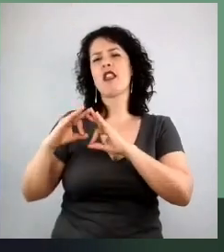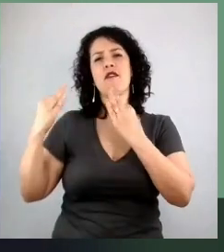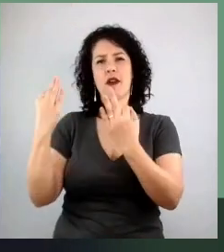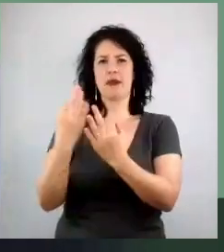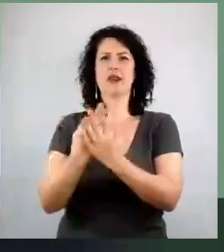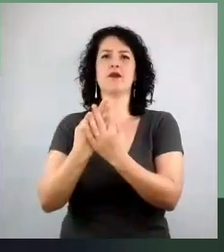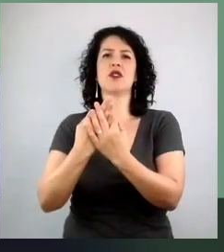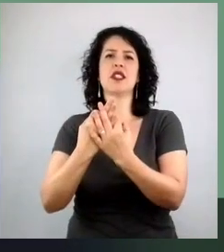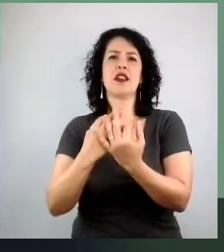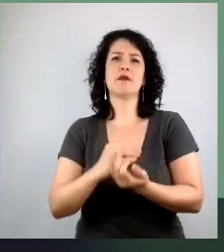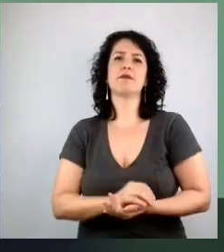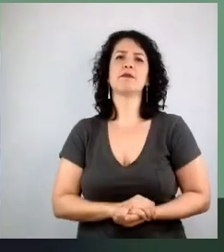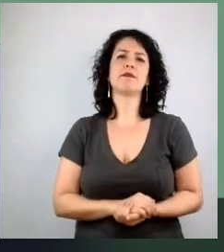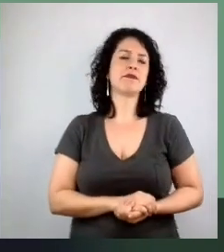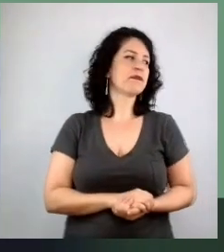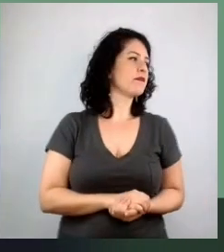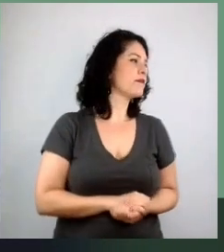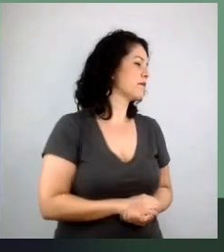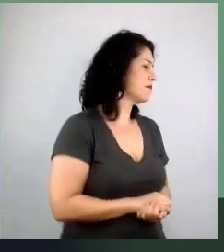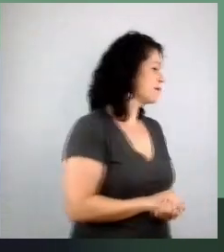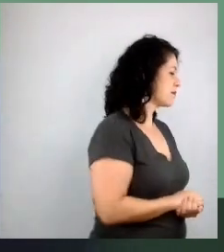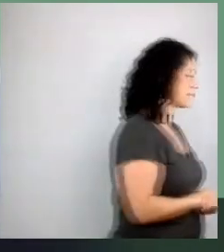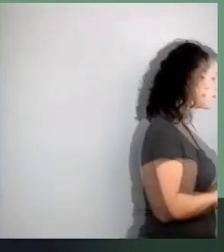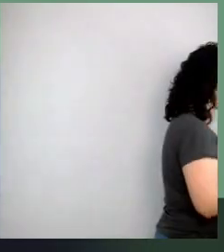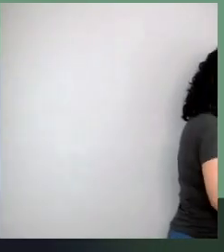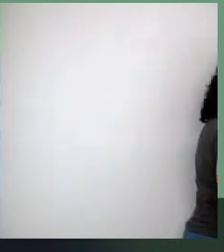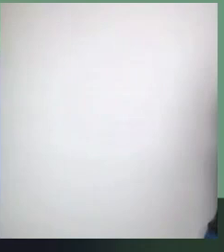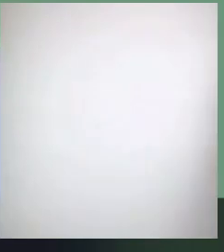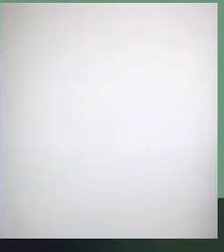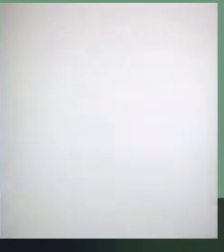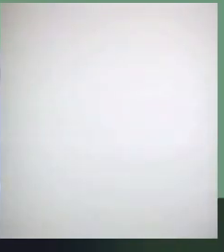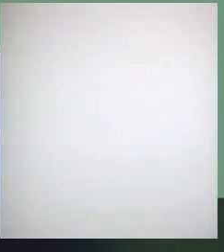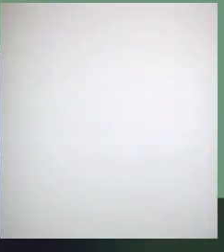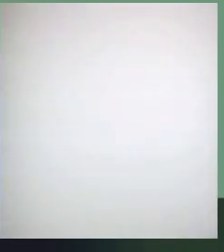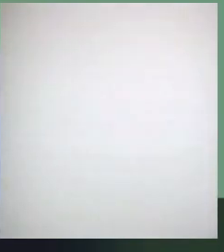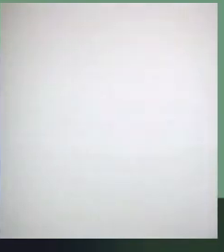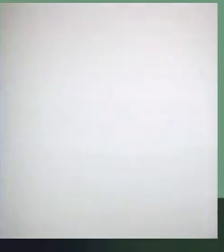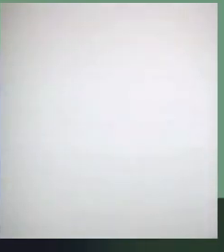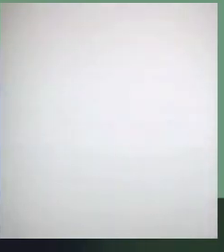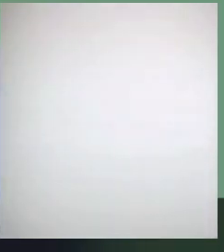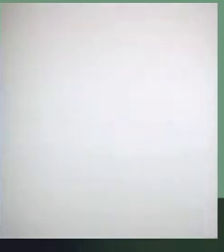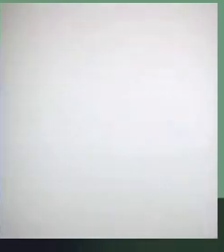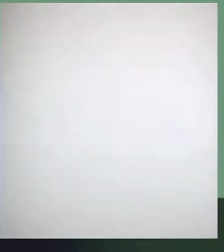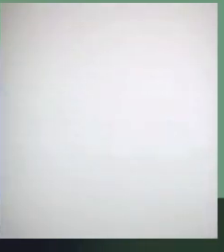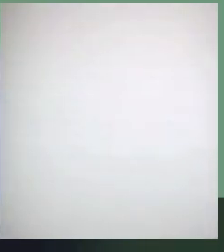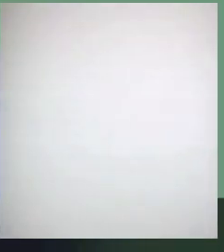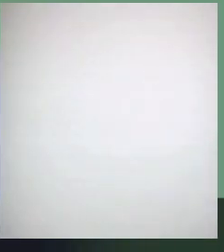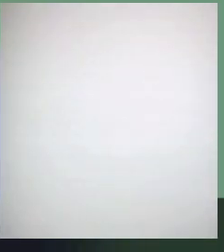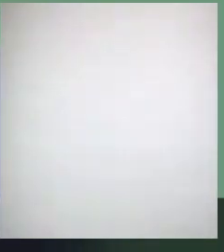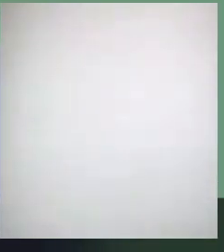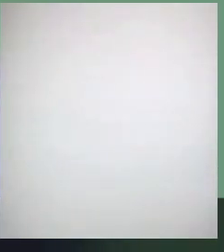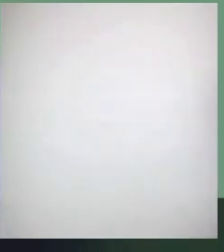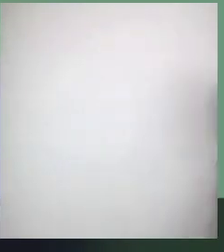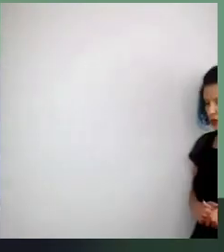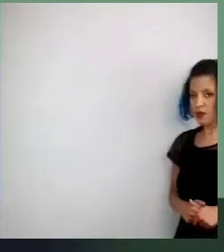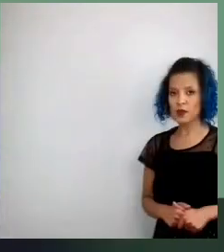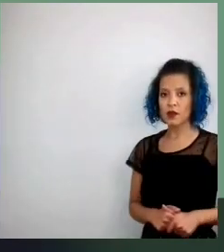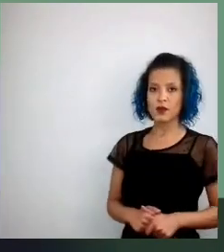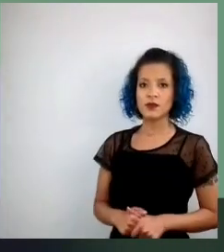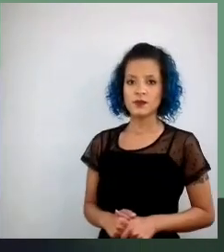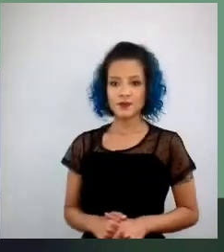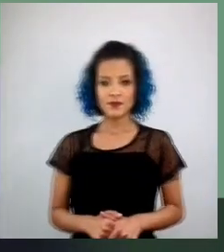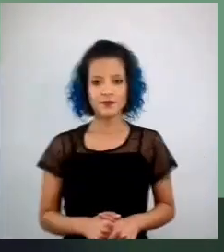e tem uma frase que eu gosto de lembrar, de um livro do Roberto Linsk, que fotografou muitos